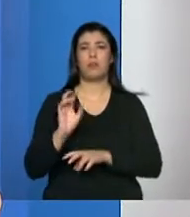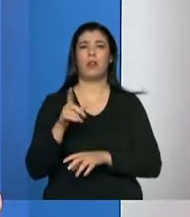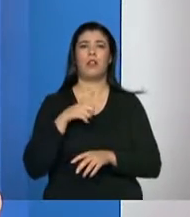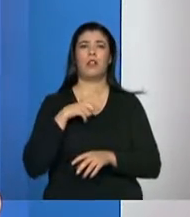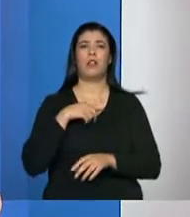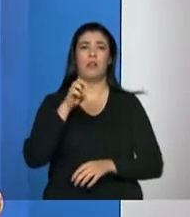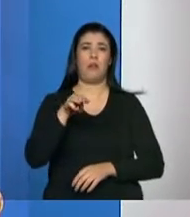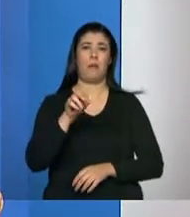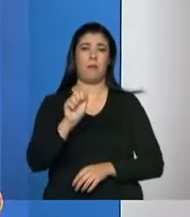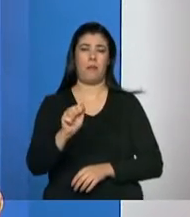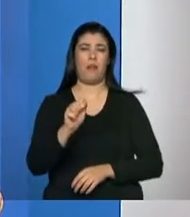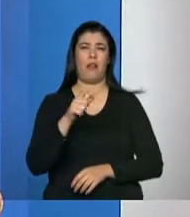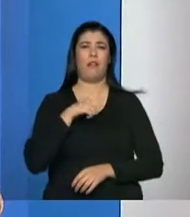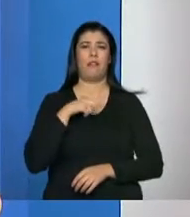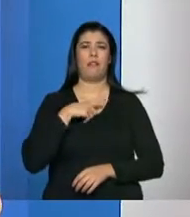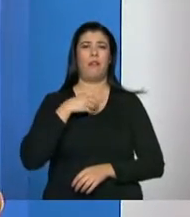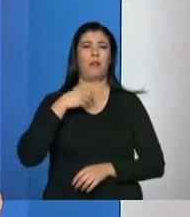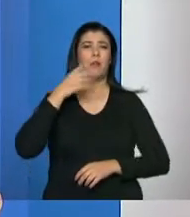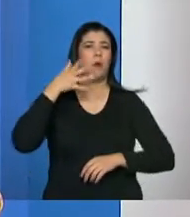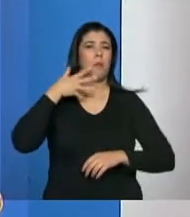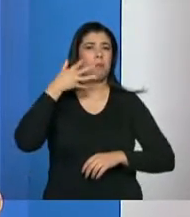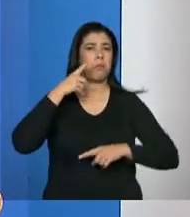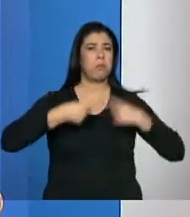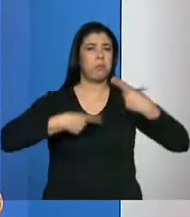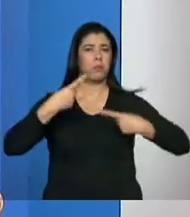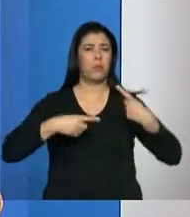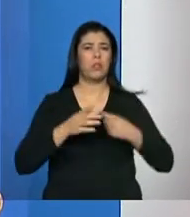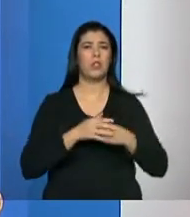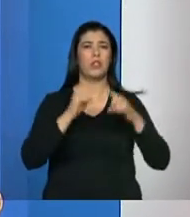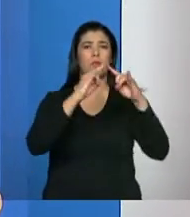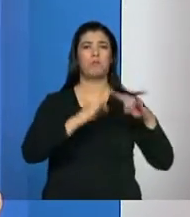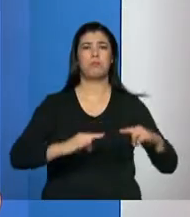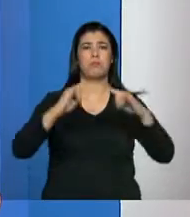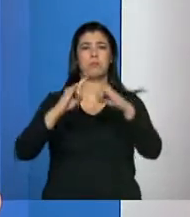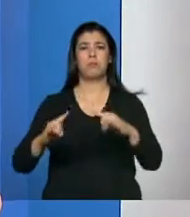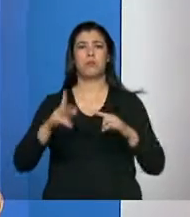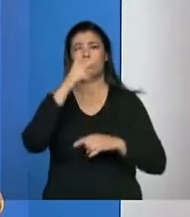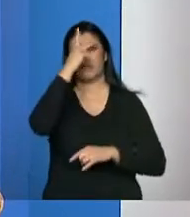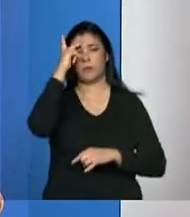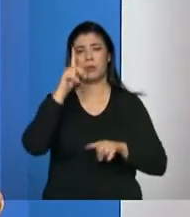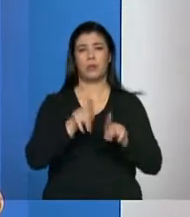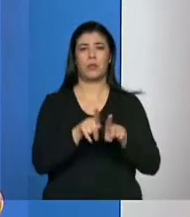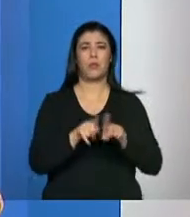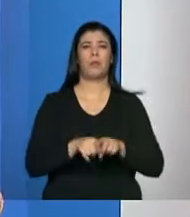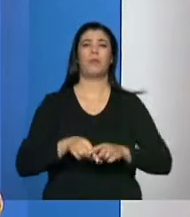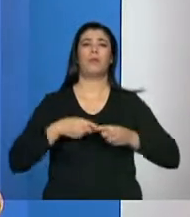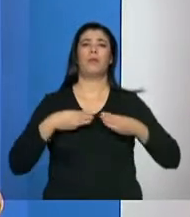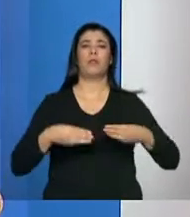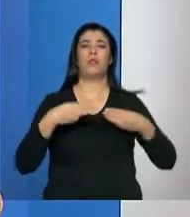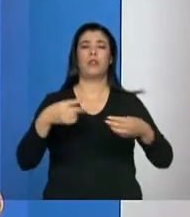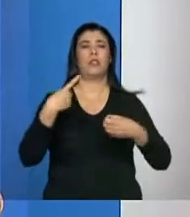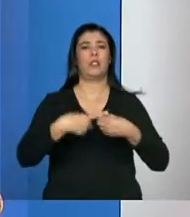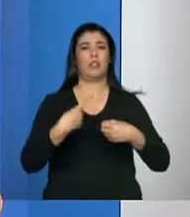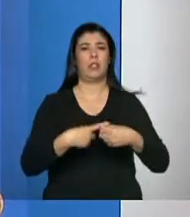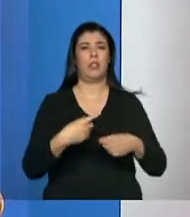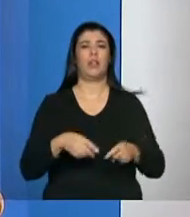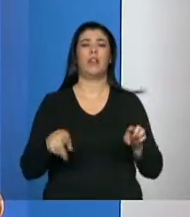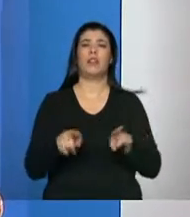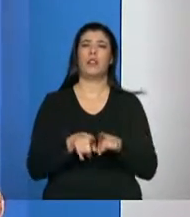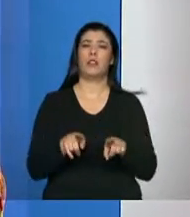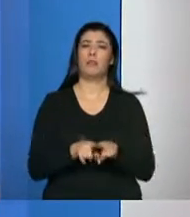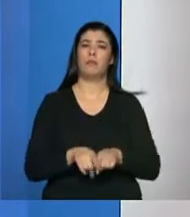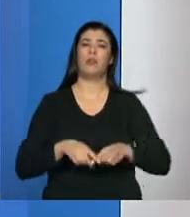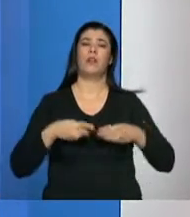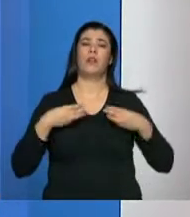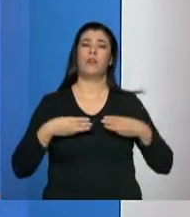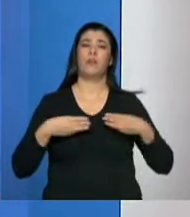assentamentos, de apoio aos alcampados, o Ministério das Cidades, com Minha Casa Minha Vida, o Ministério de Minas e Energia, que é